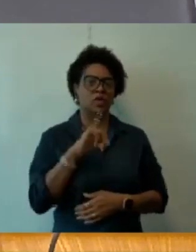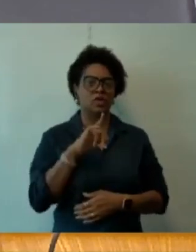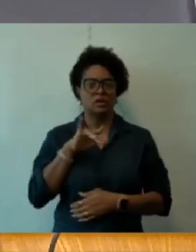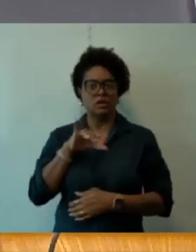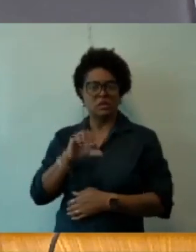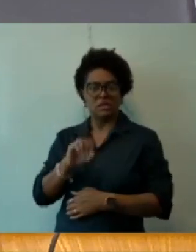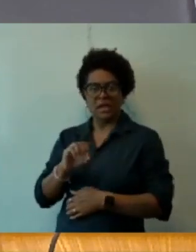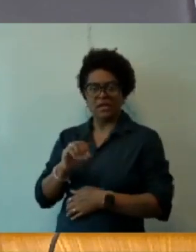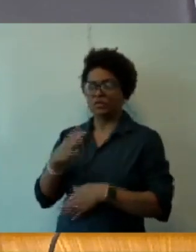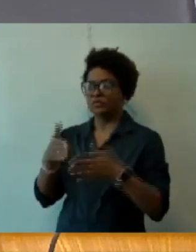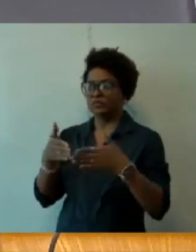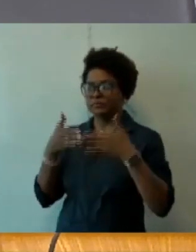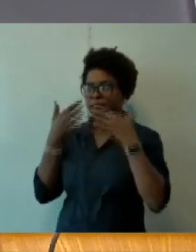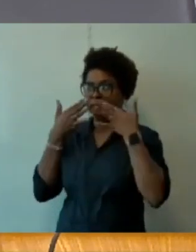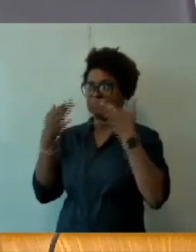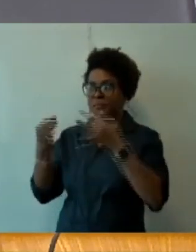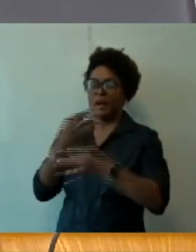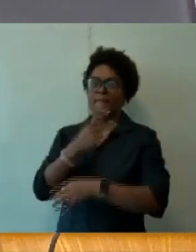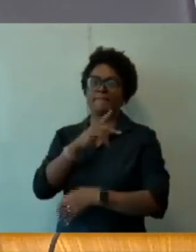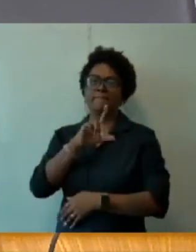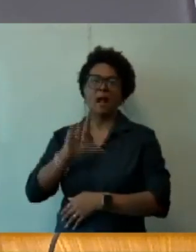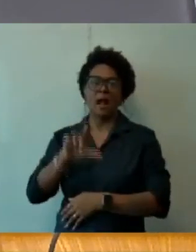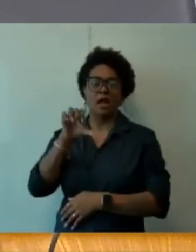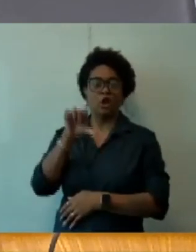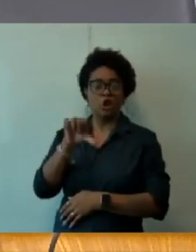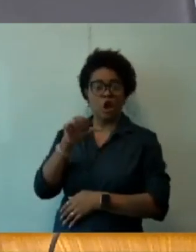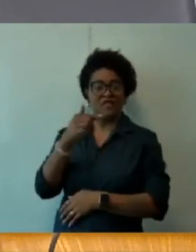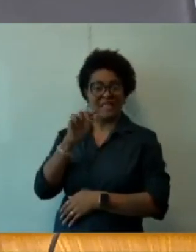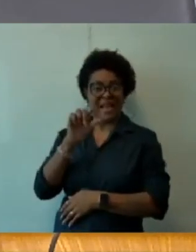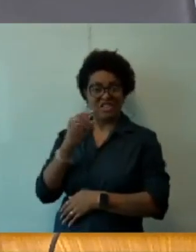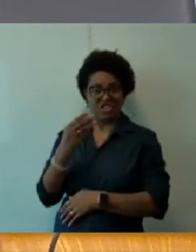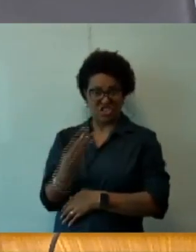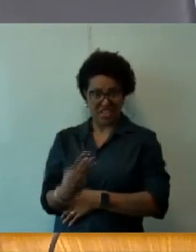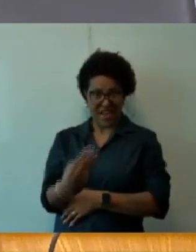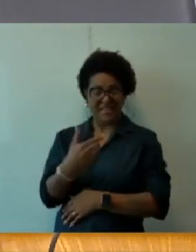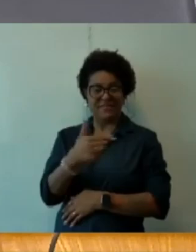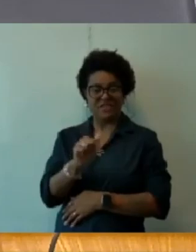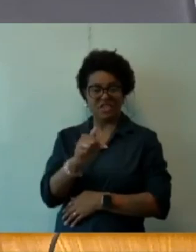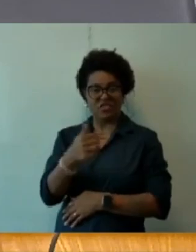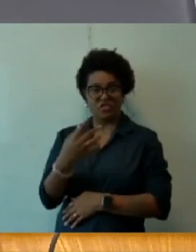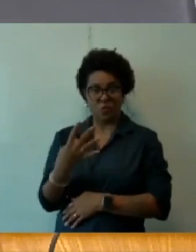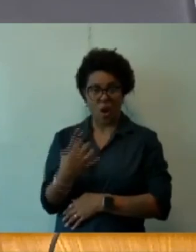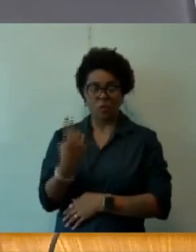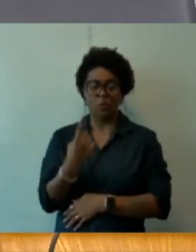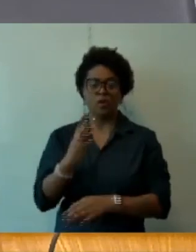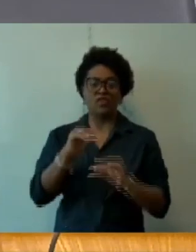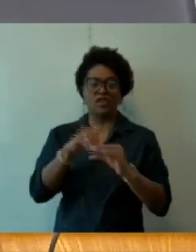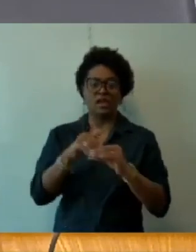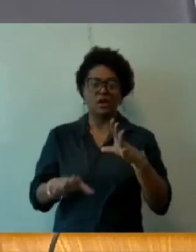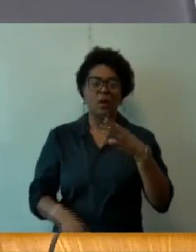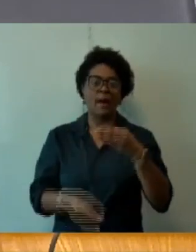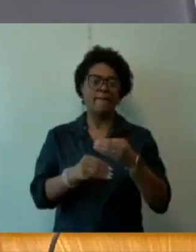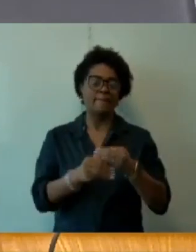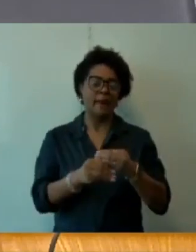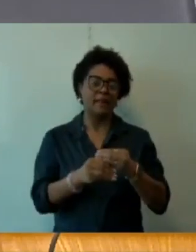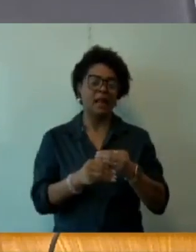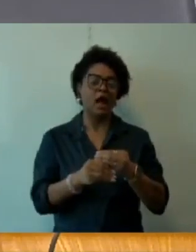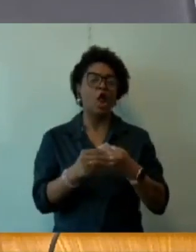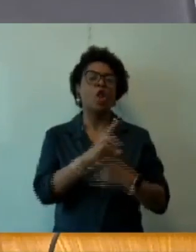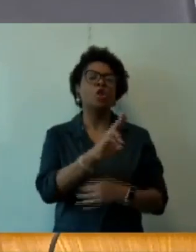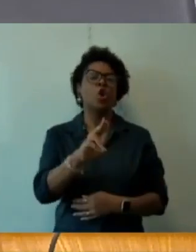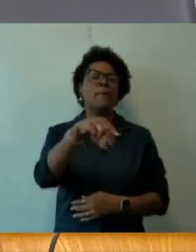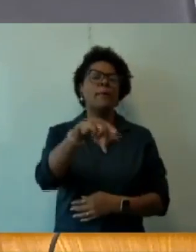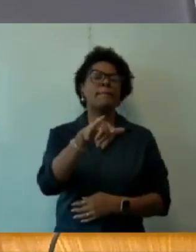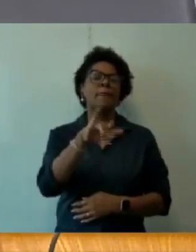o projeto de lei 973, barra 2024, turno 1, que emmenta. Dá o nome de Mauro Lúcio da Cunha ao